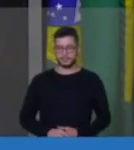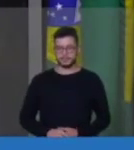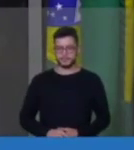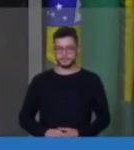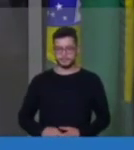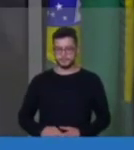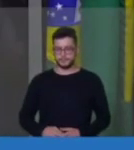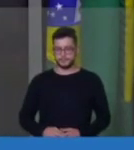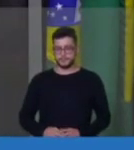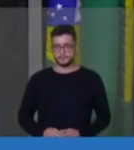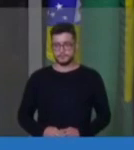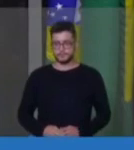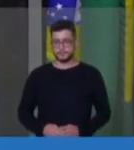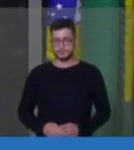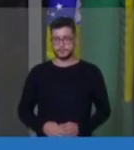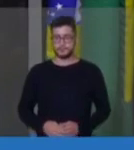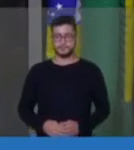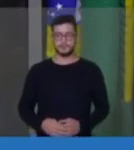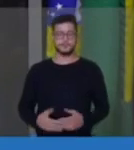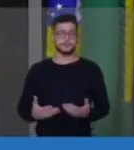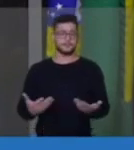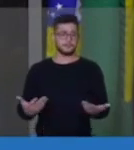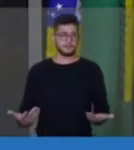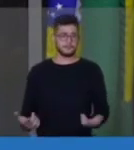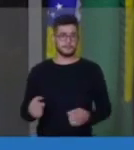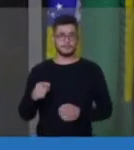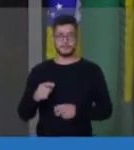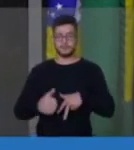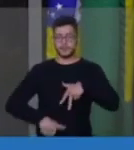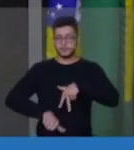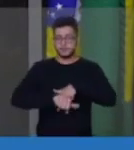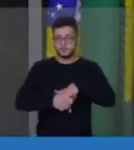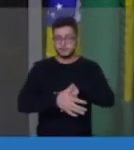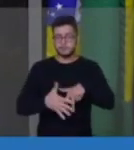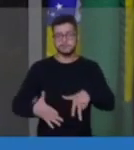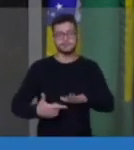expuseram a esquerda antissemita.